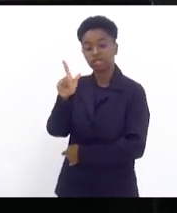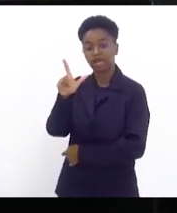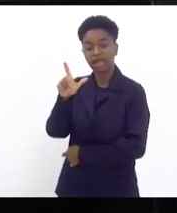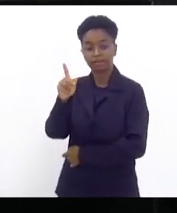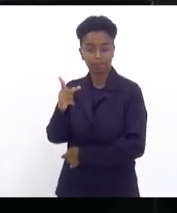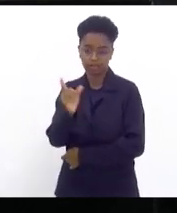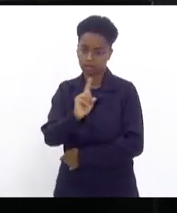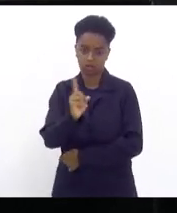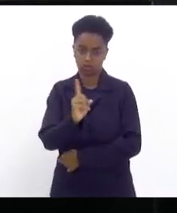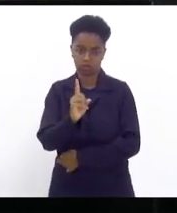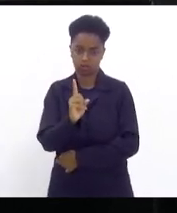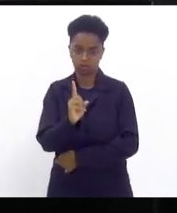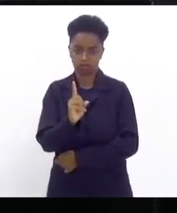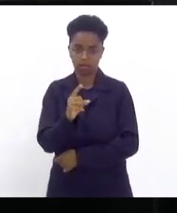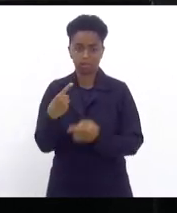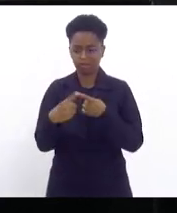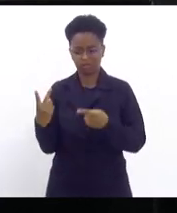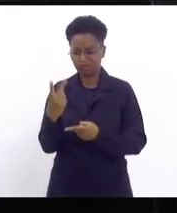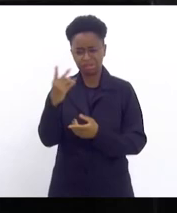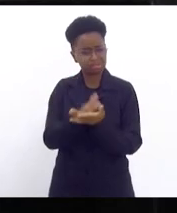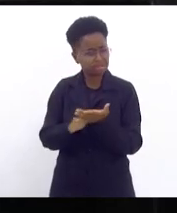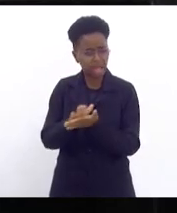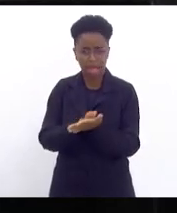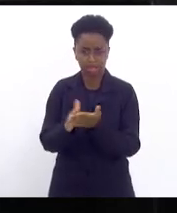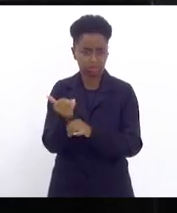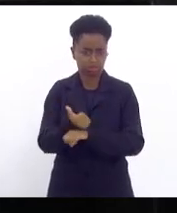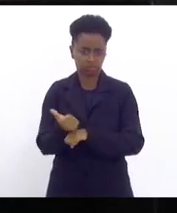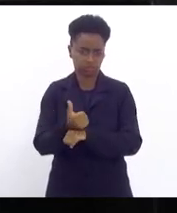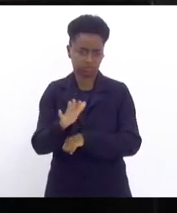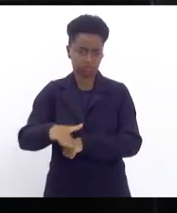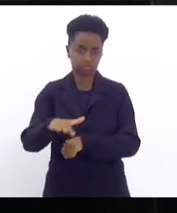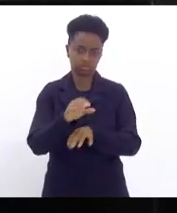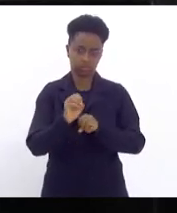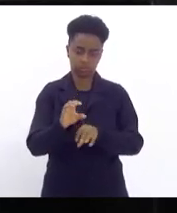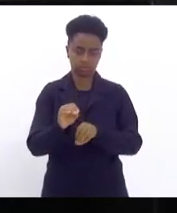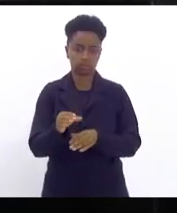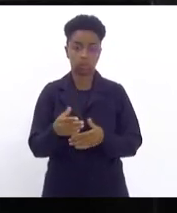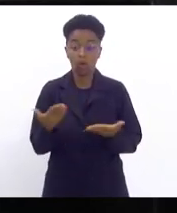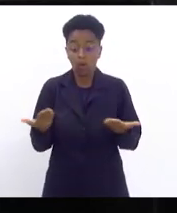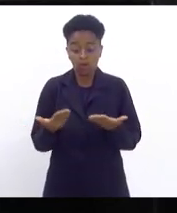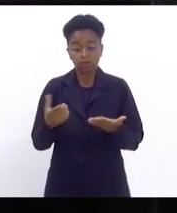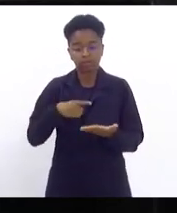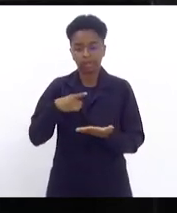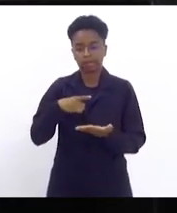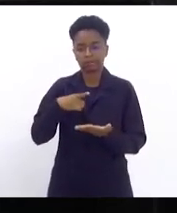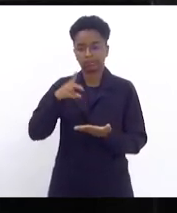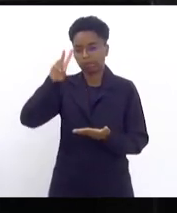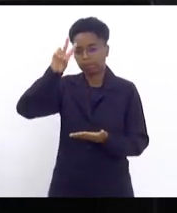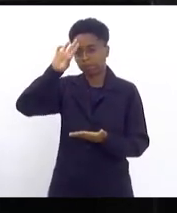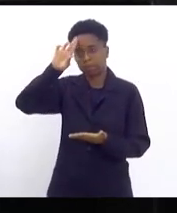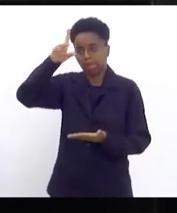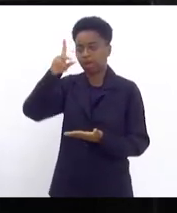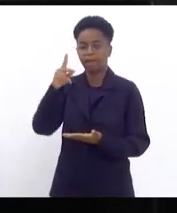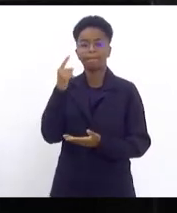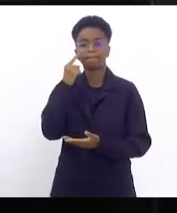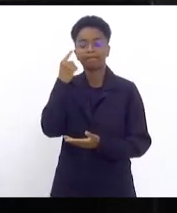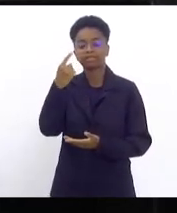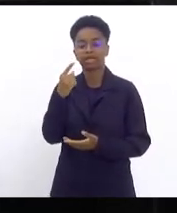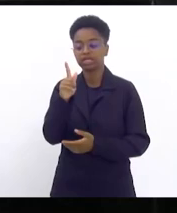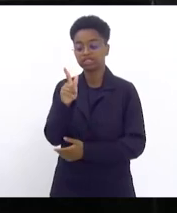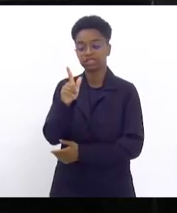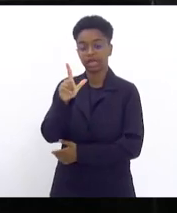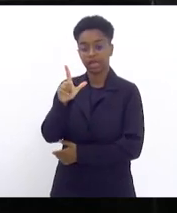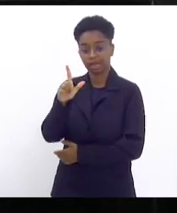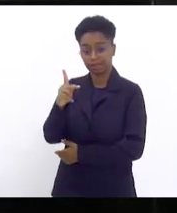GLP não valoriza em nada o profissional de educação, hoje há um equívoco enorme em inverter a GLP